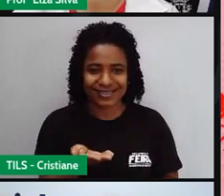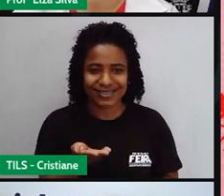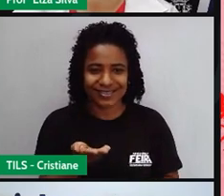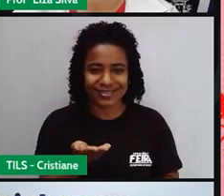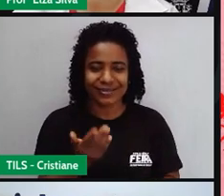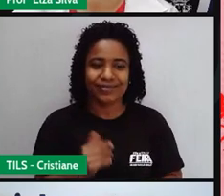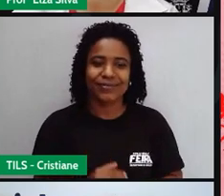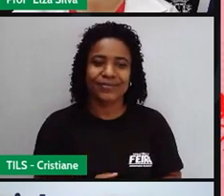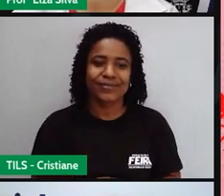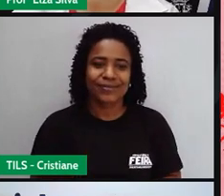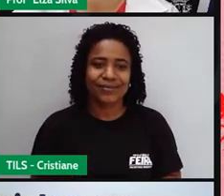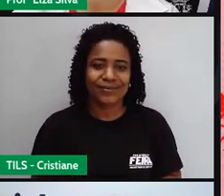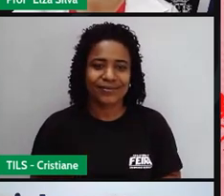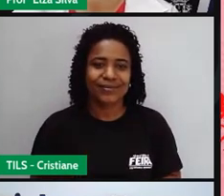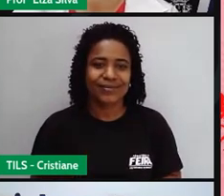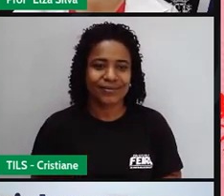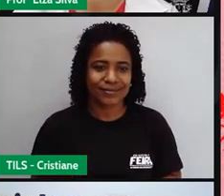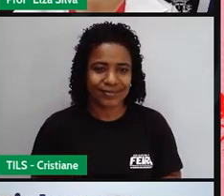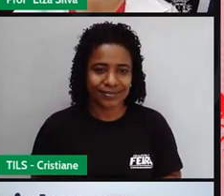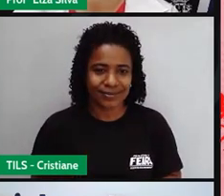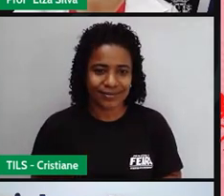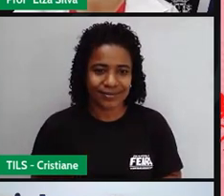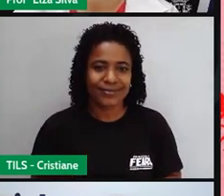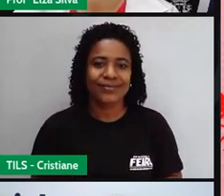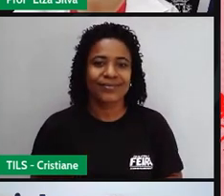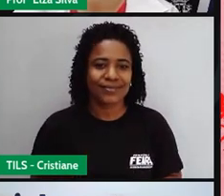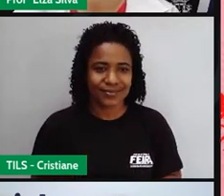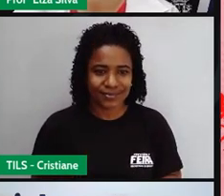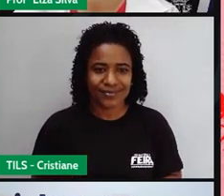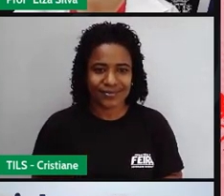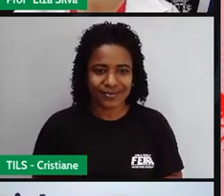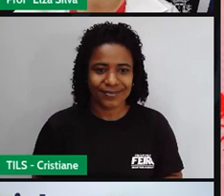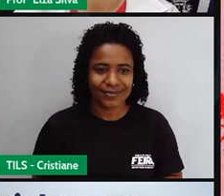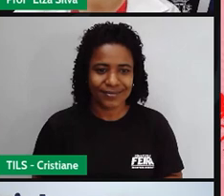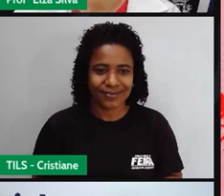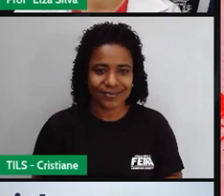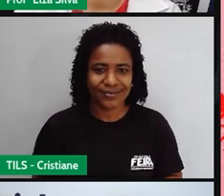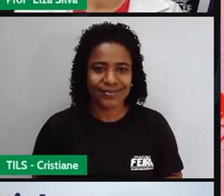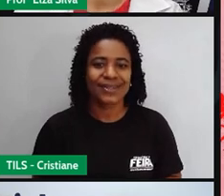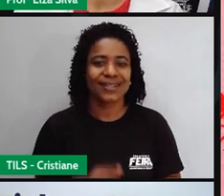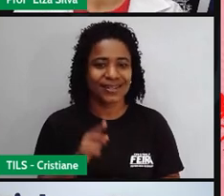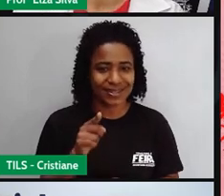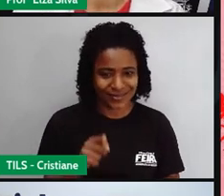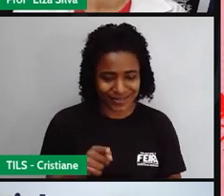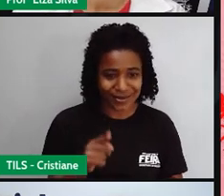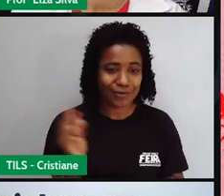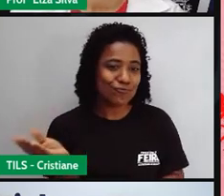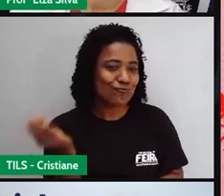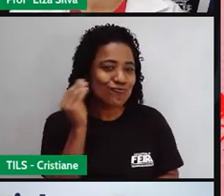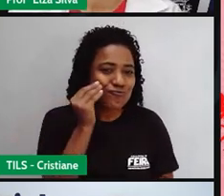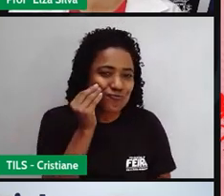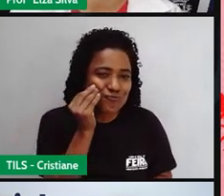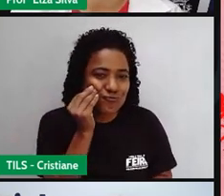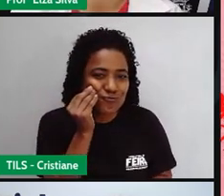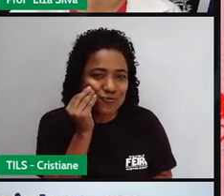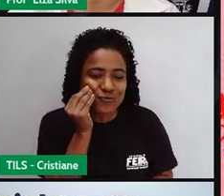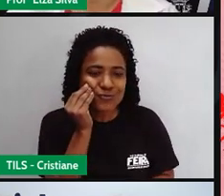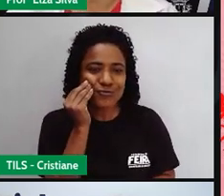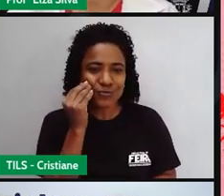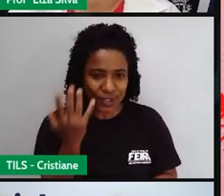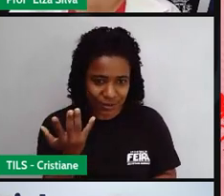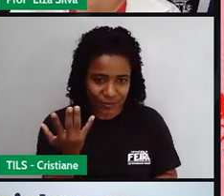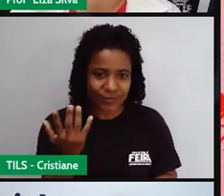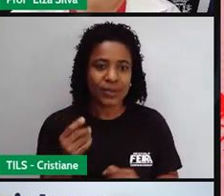me. Be mine é seja meu e kiss me me beije. Também pode ser utilizado